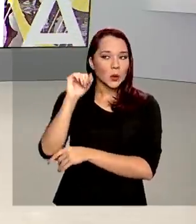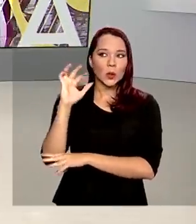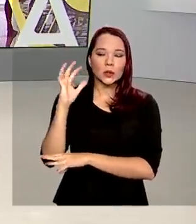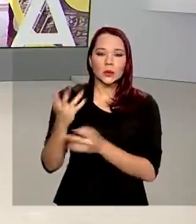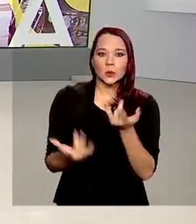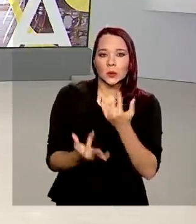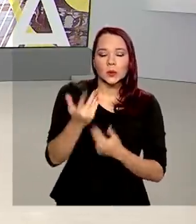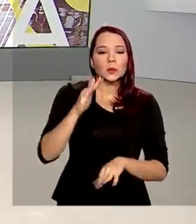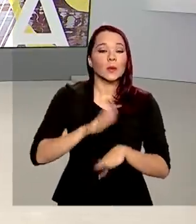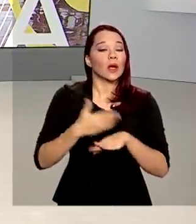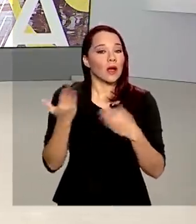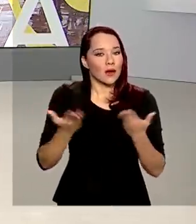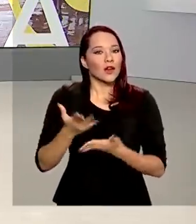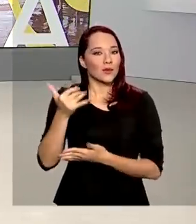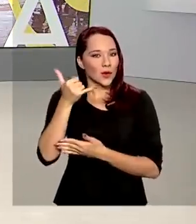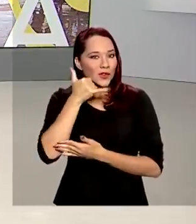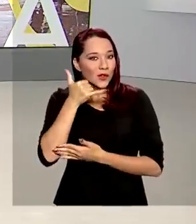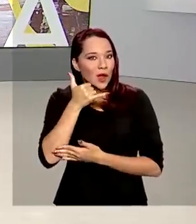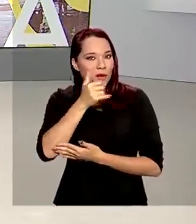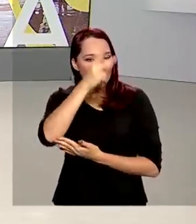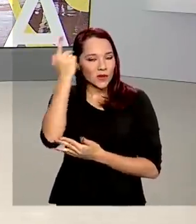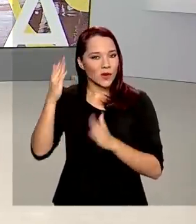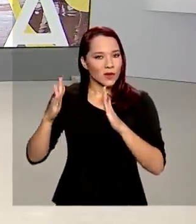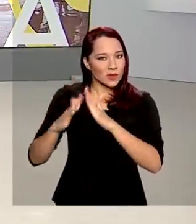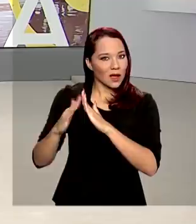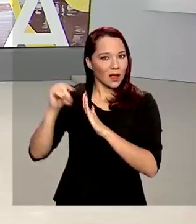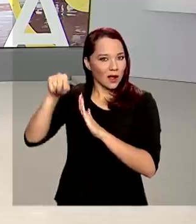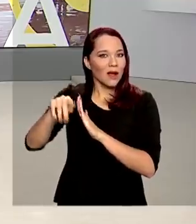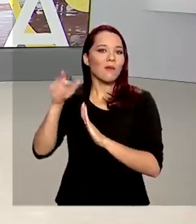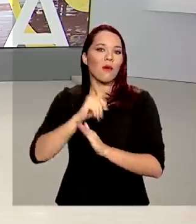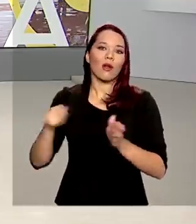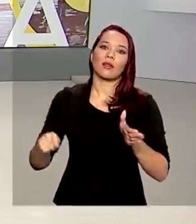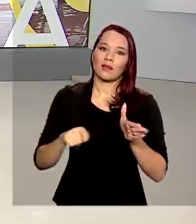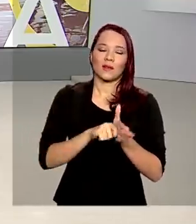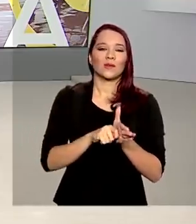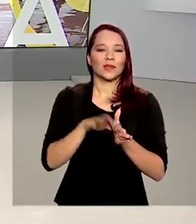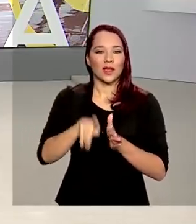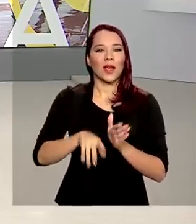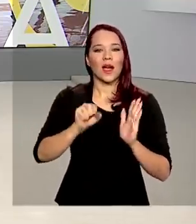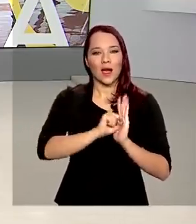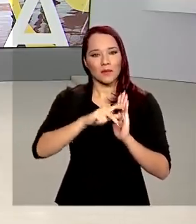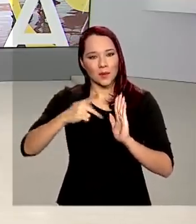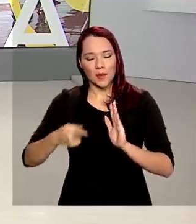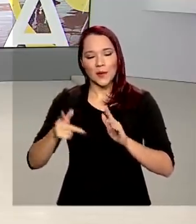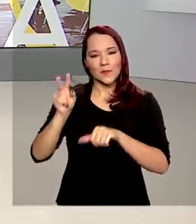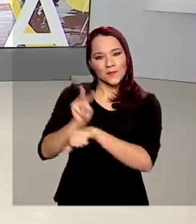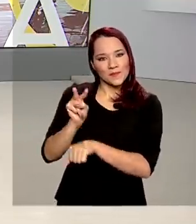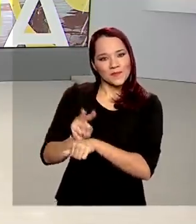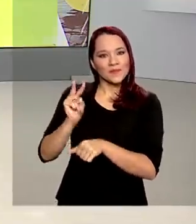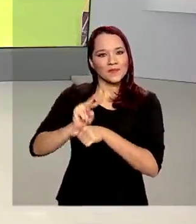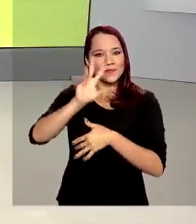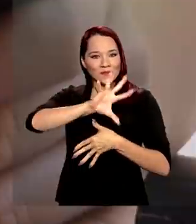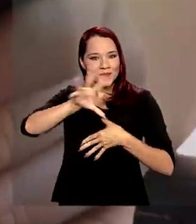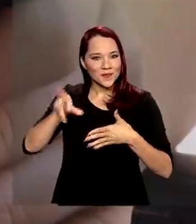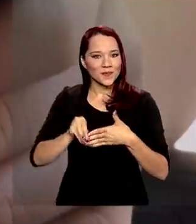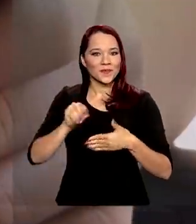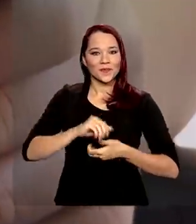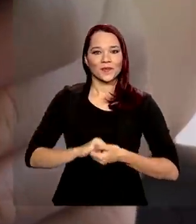Mas agora, pelo celular, moradores da região podem fazer denúncias. É o app Guardiões da Amazônia.